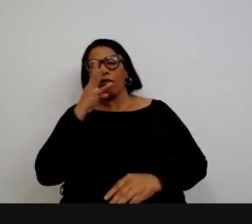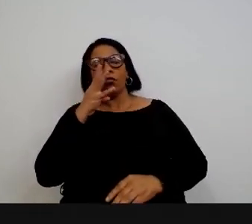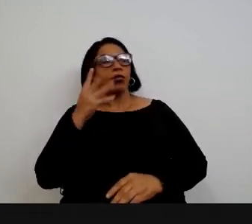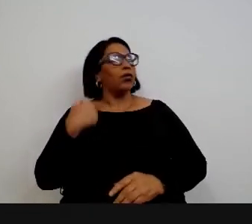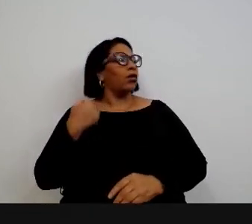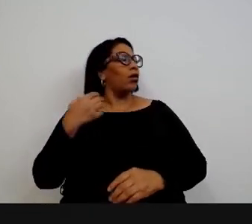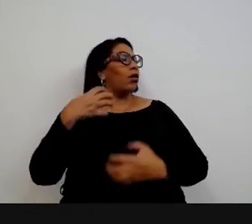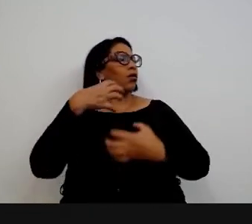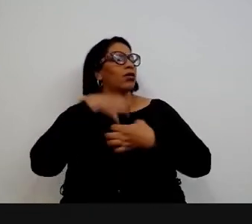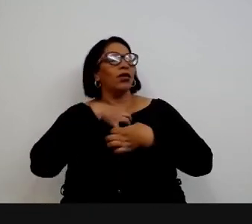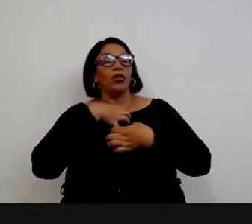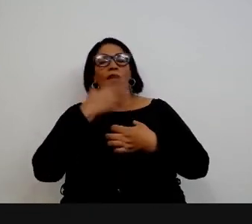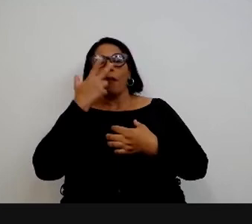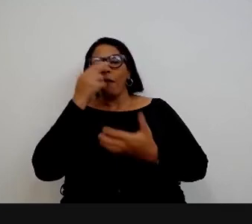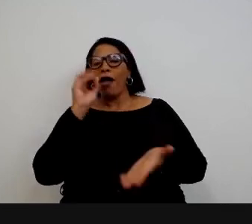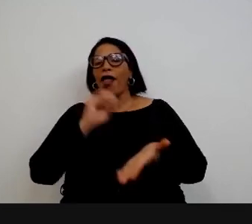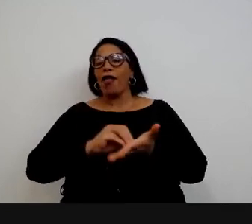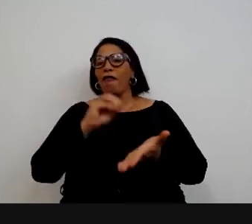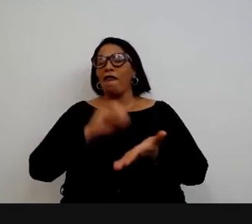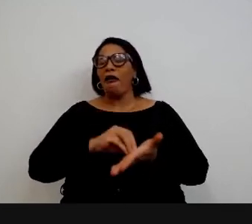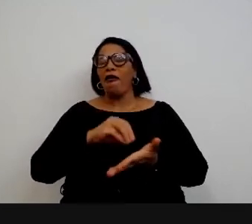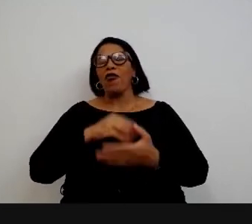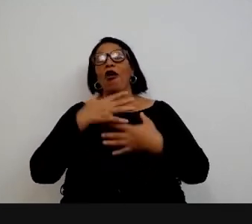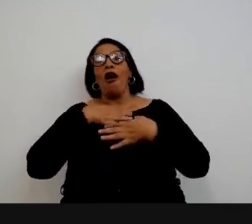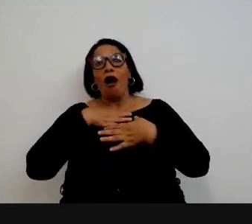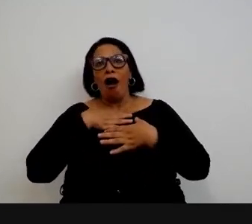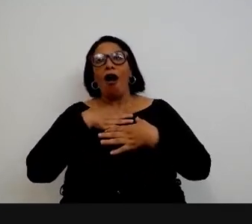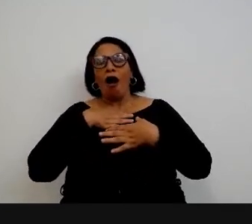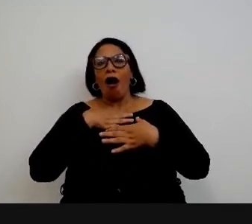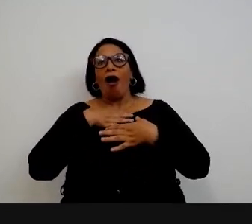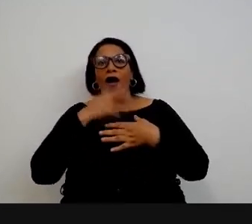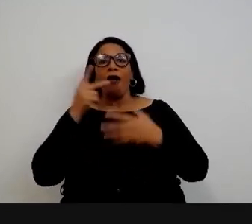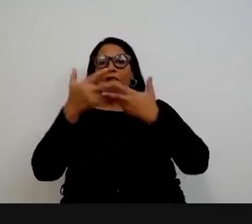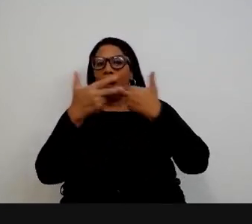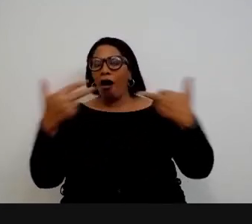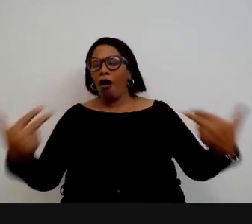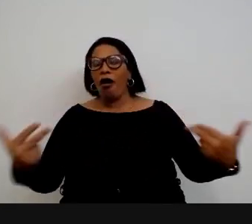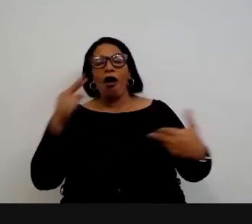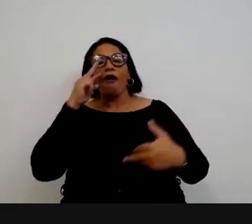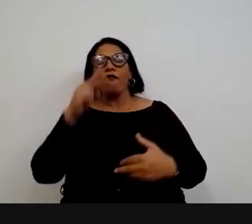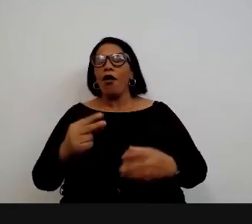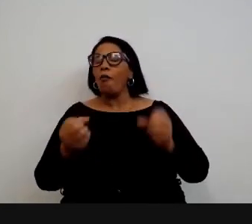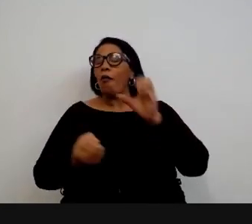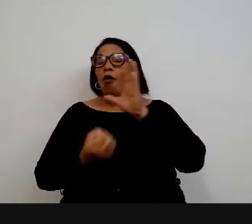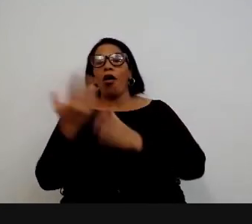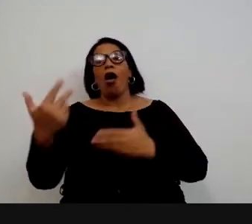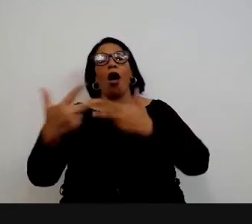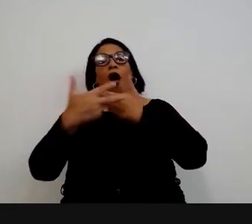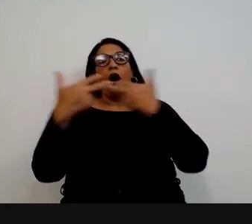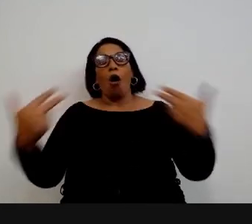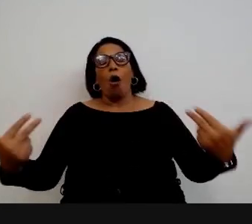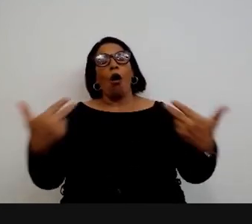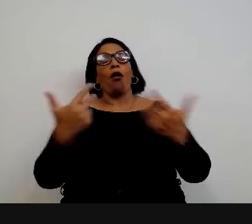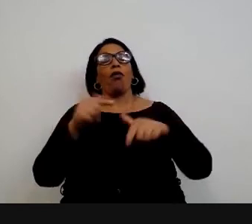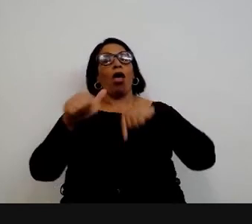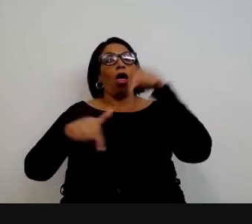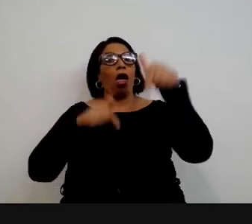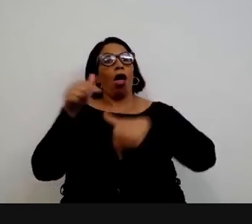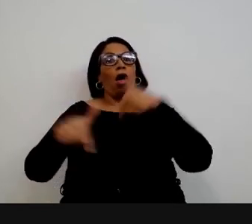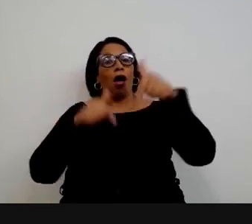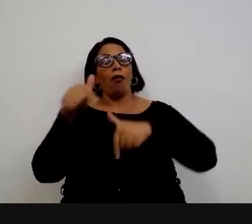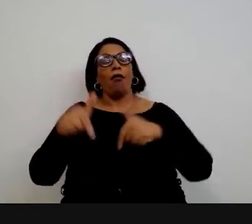comecei a ficar sem fôlego porque tanta coisa que é feita são tantas frentes de atuação